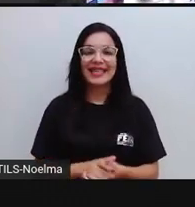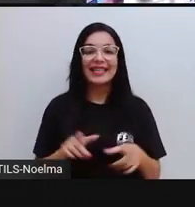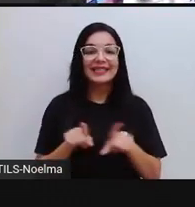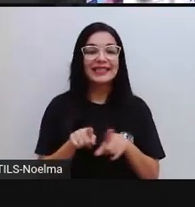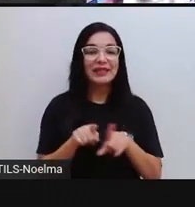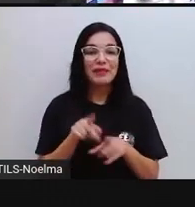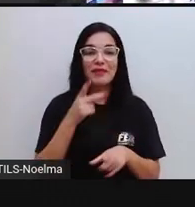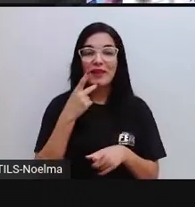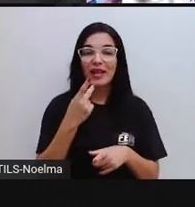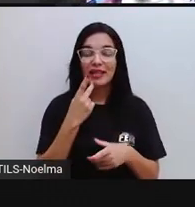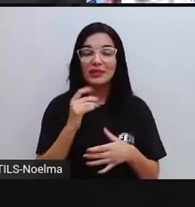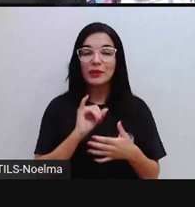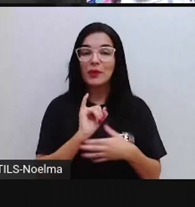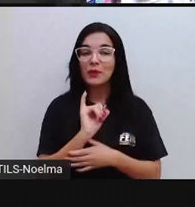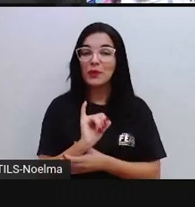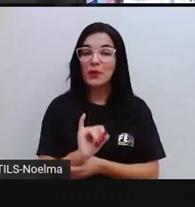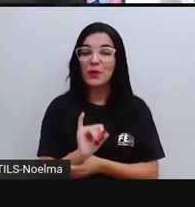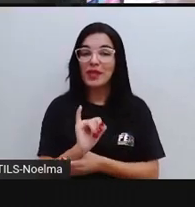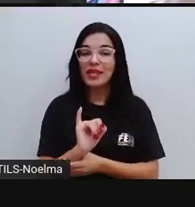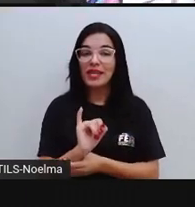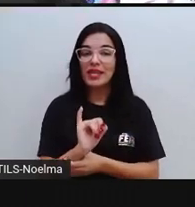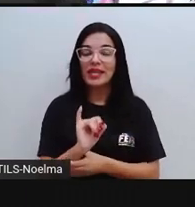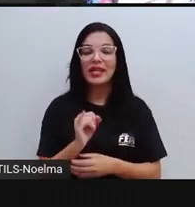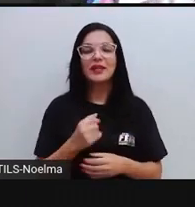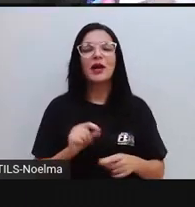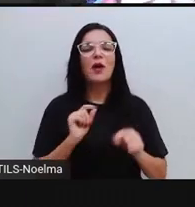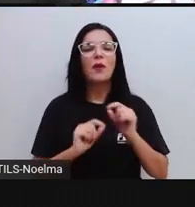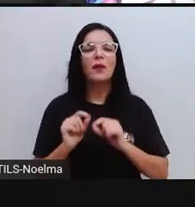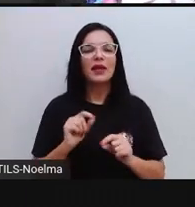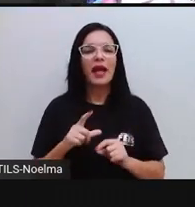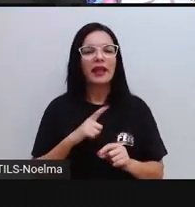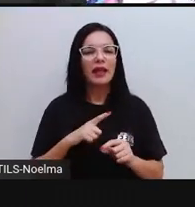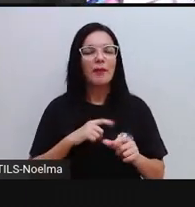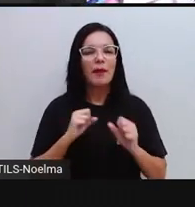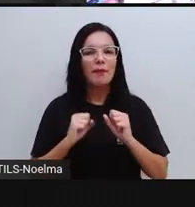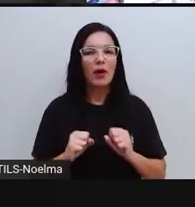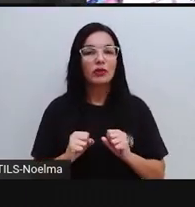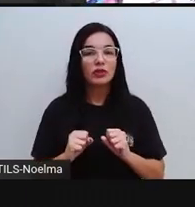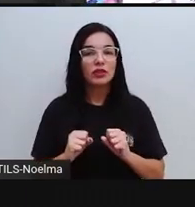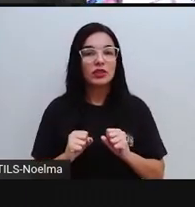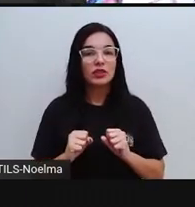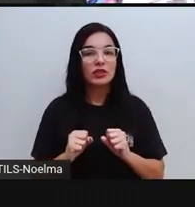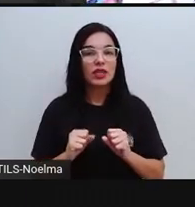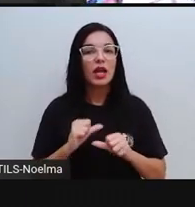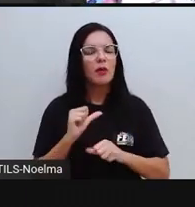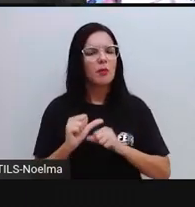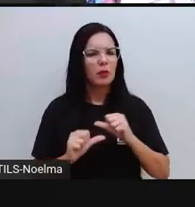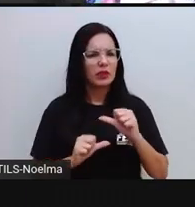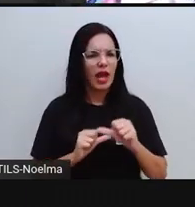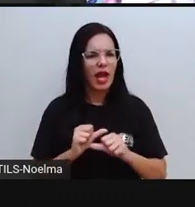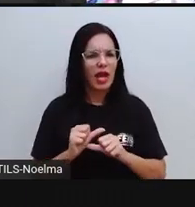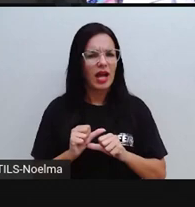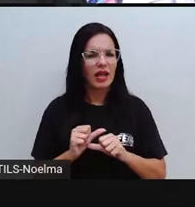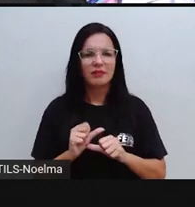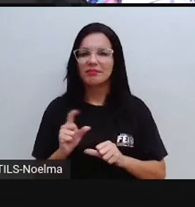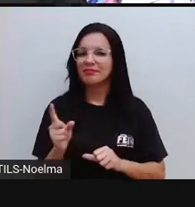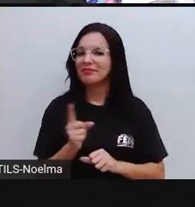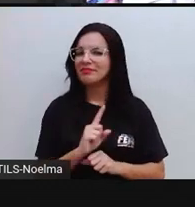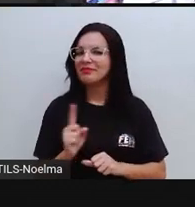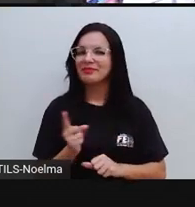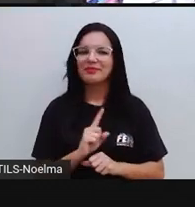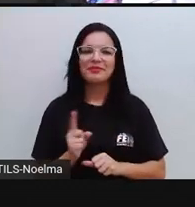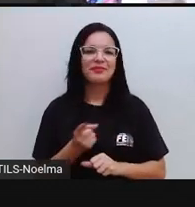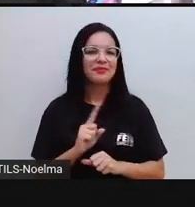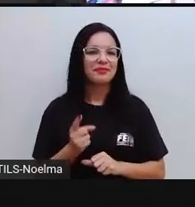amigo ali, ó, a letra I. Então, o I também é uma letra que não vai